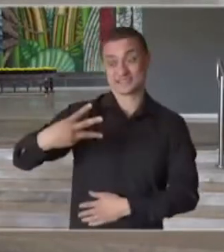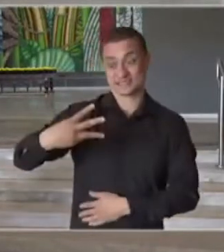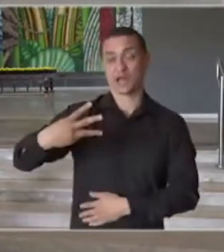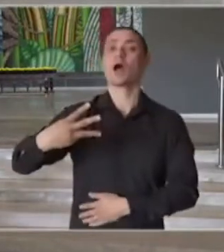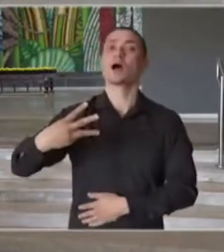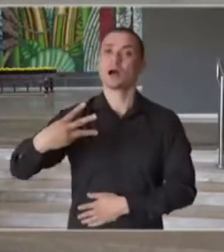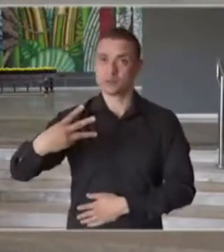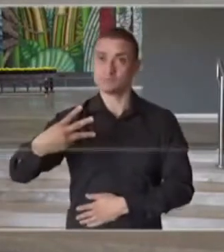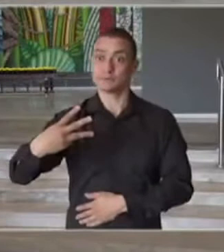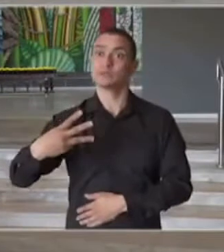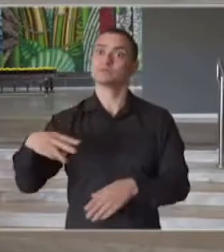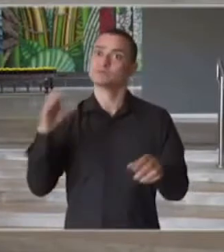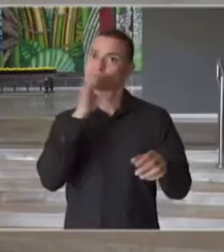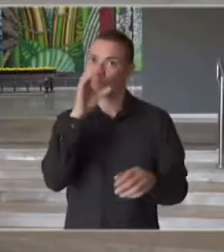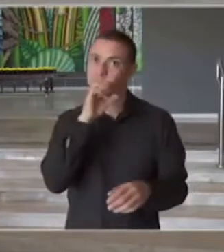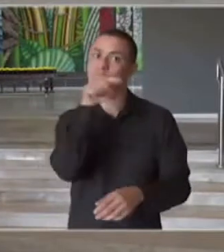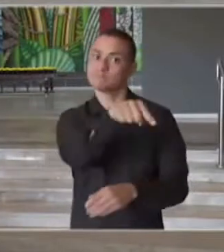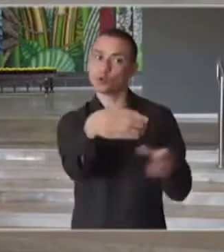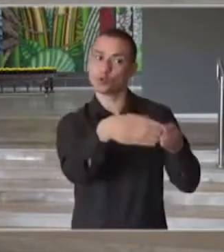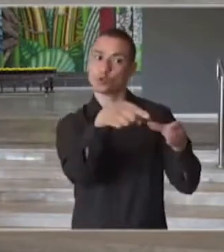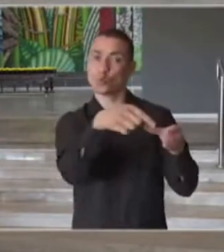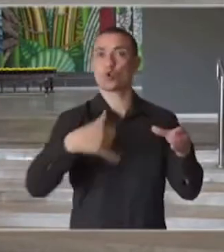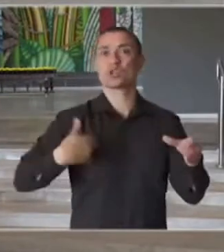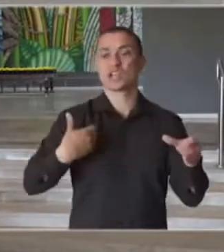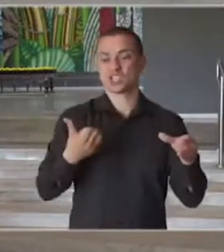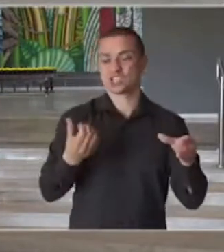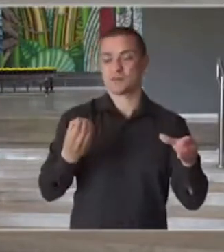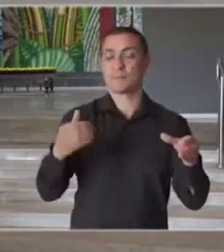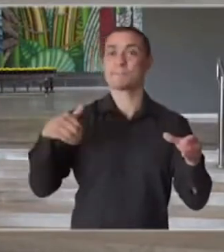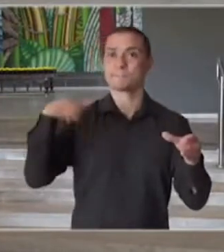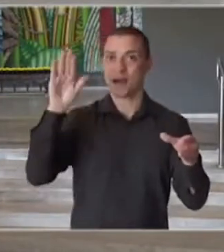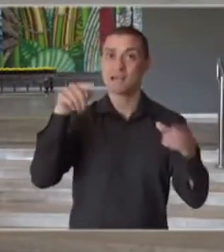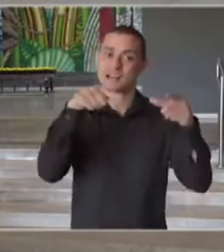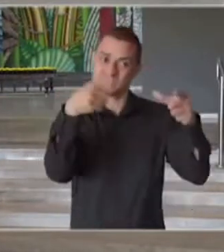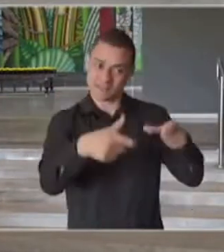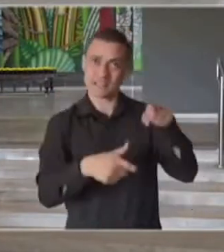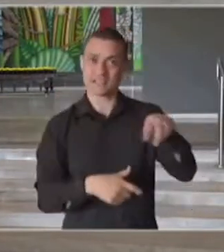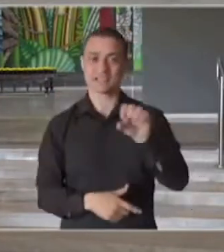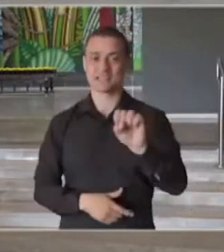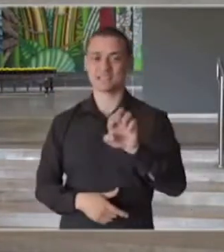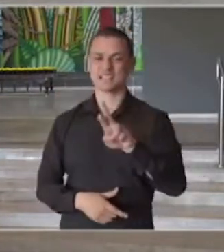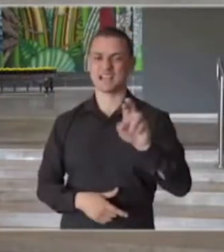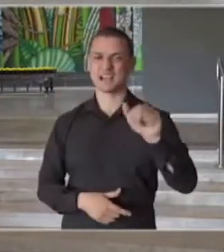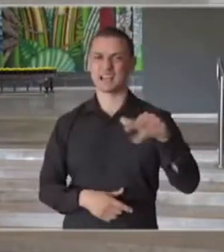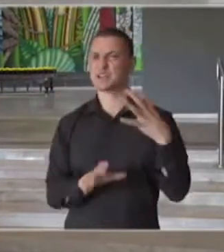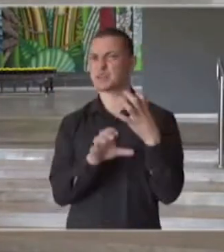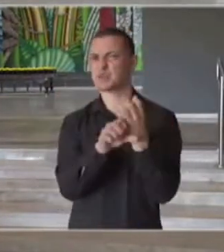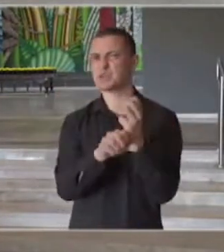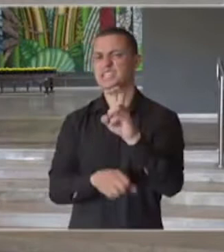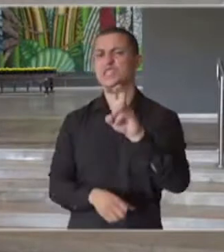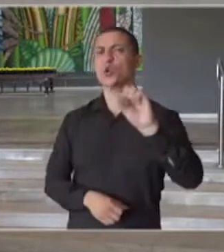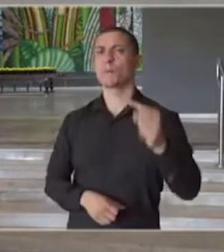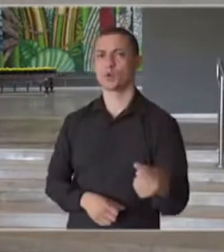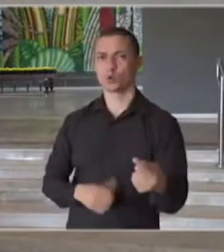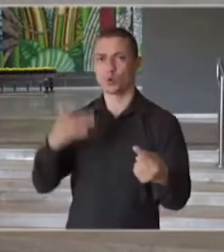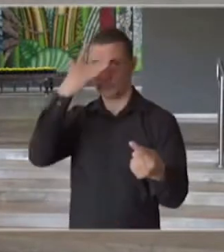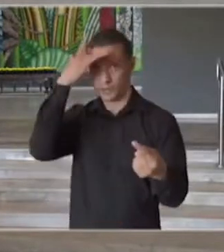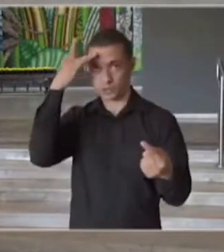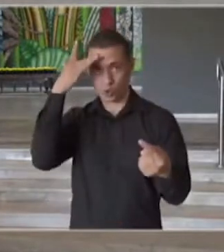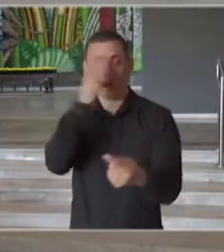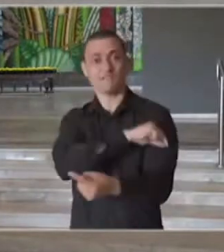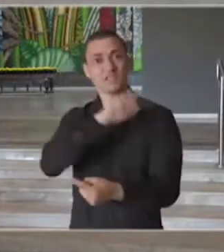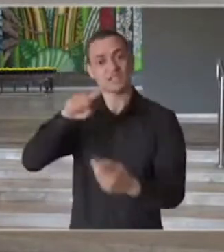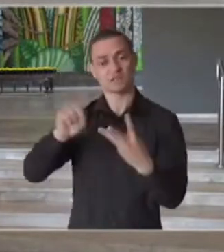providenciar a vacinação dos idosos de Serrana, em torno de 5 mil pessoas, com a vacina Coronavac.